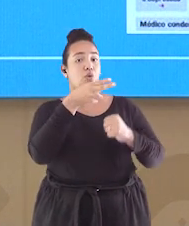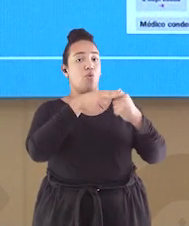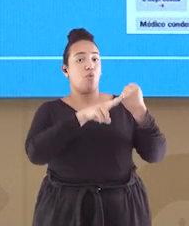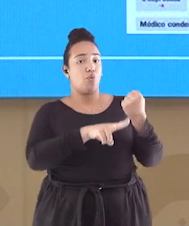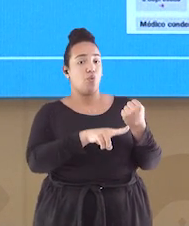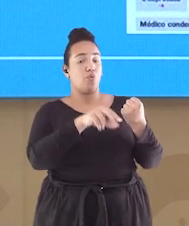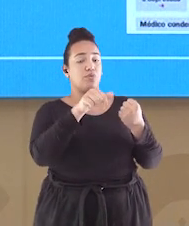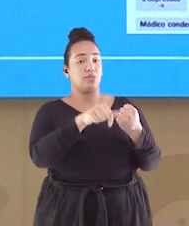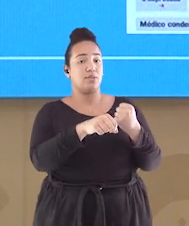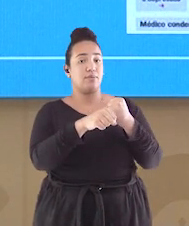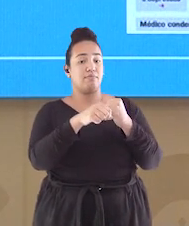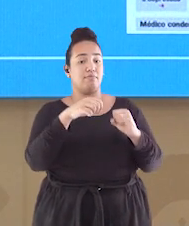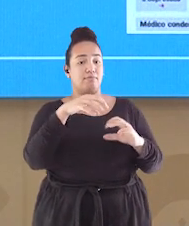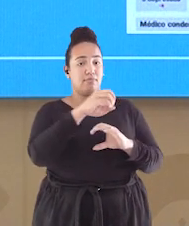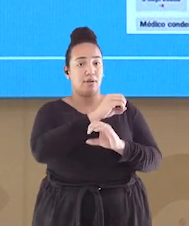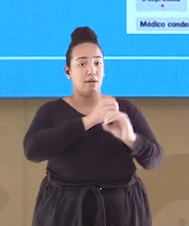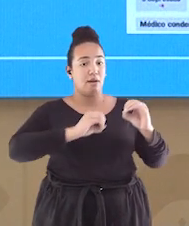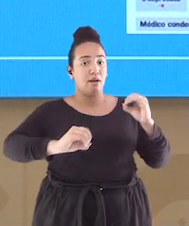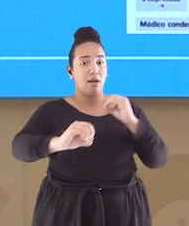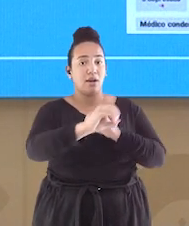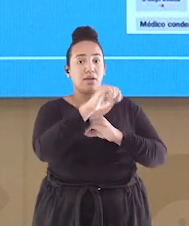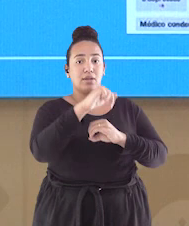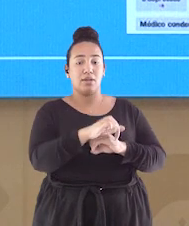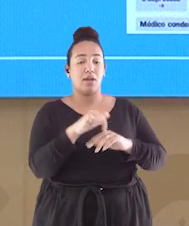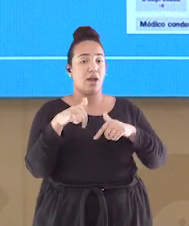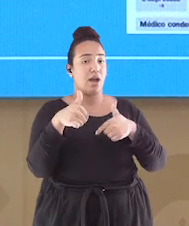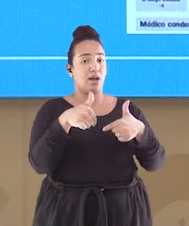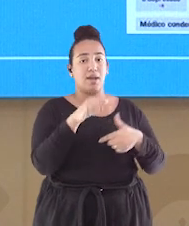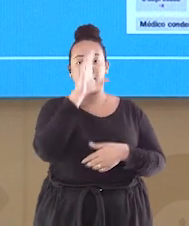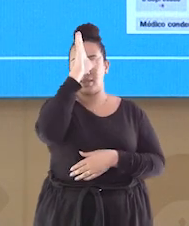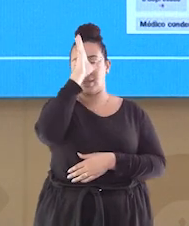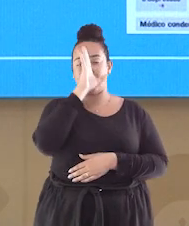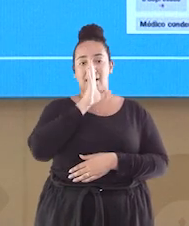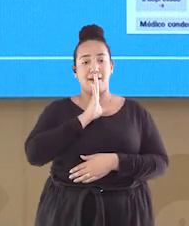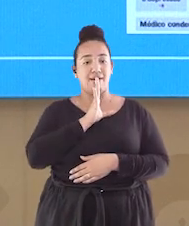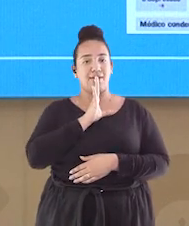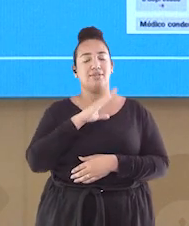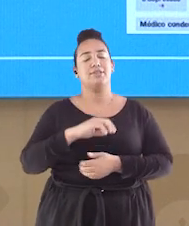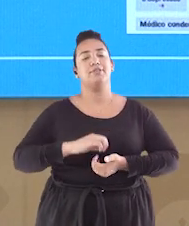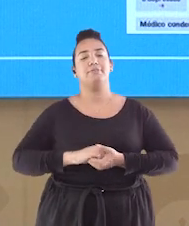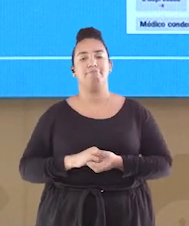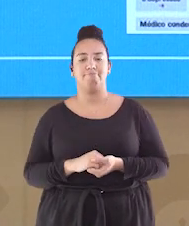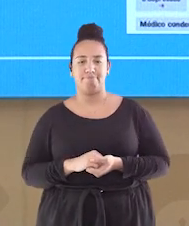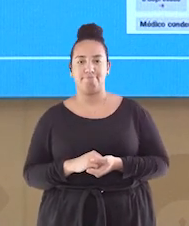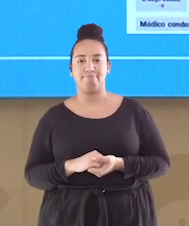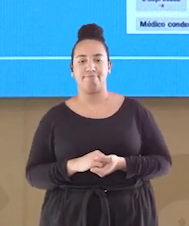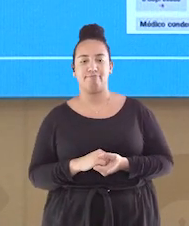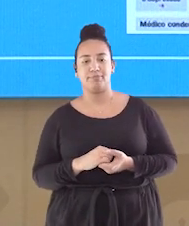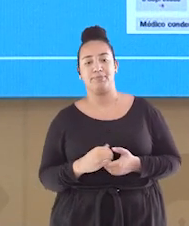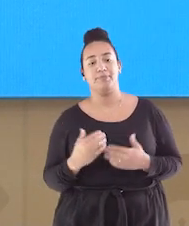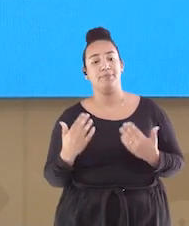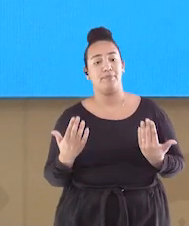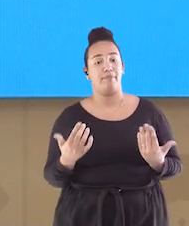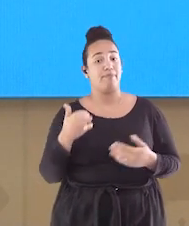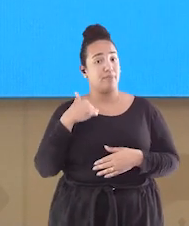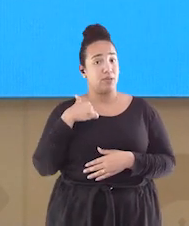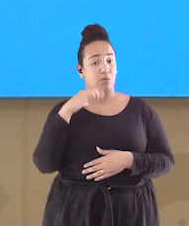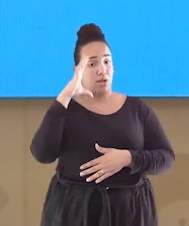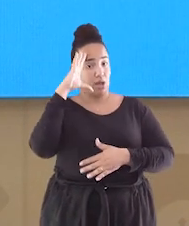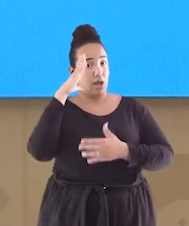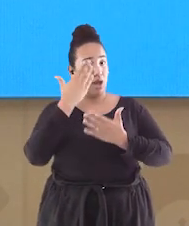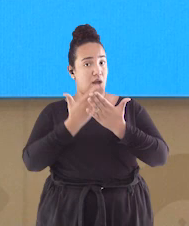UFIS, que tem atividades gratuitas para todas as idades. Eu acredito que essa